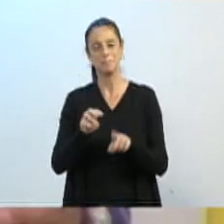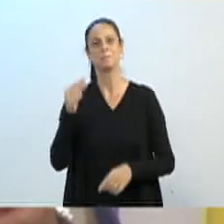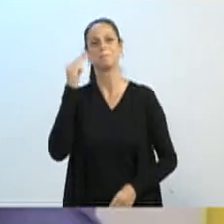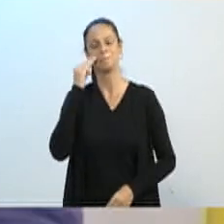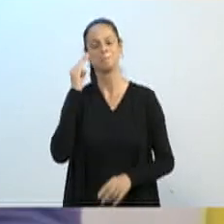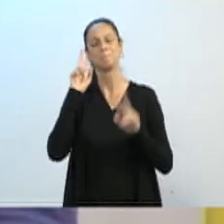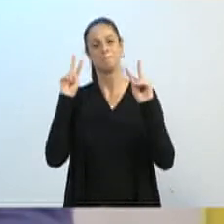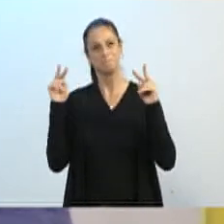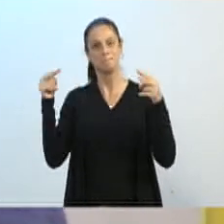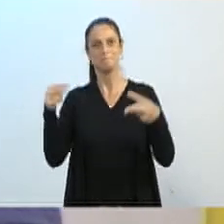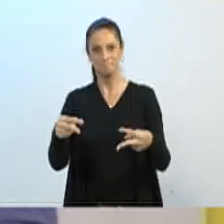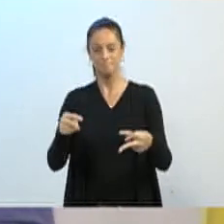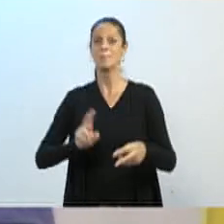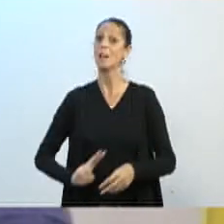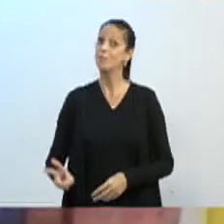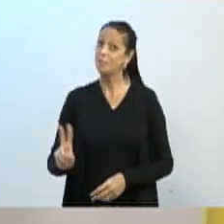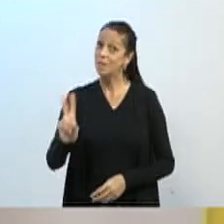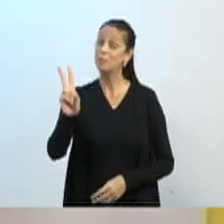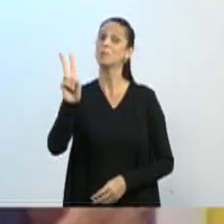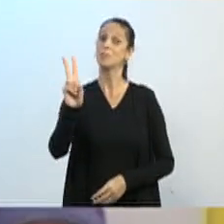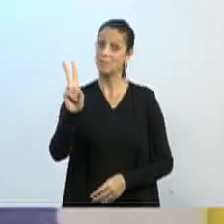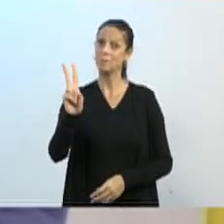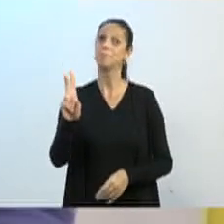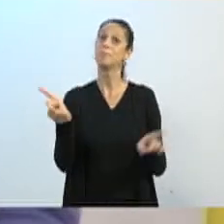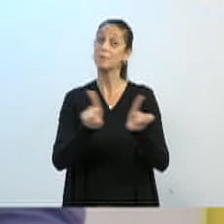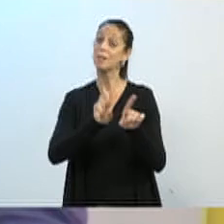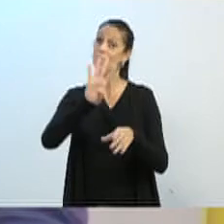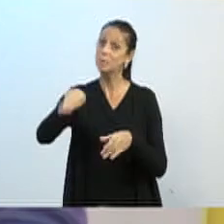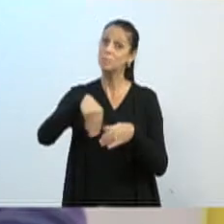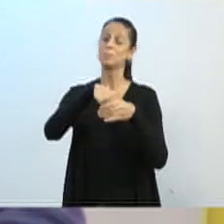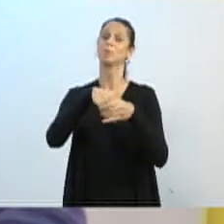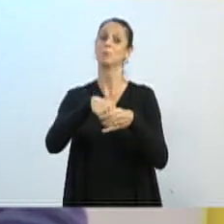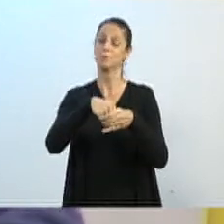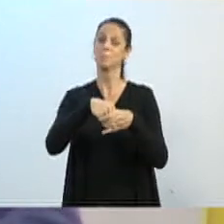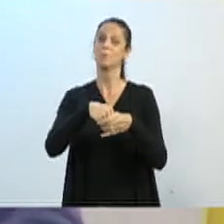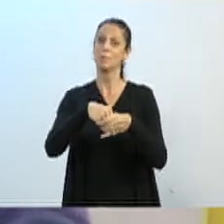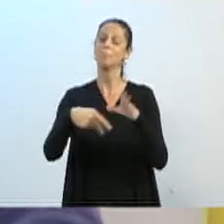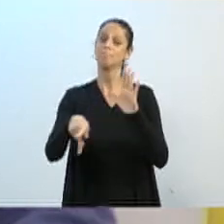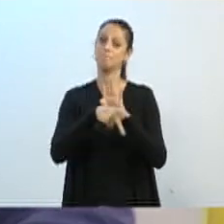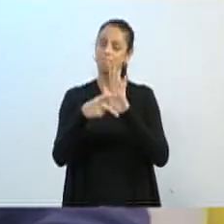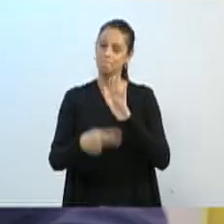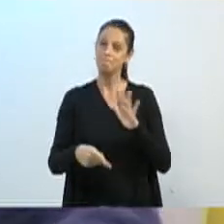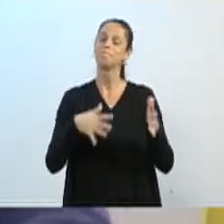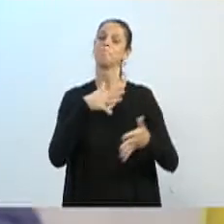reconhecimento e valorização e a própria inclusão das libras nos dias atuais. Obrigado.